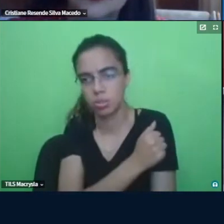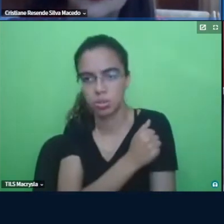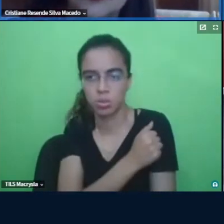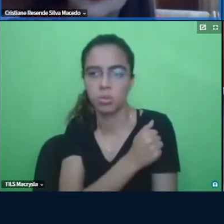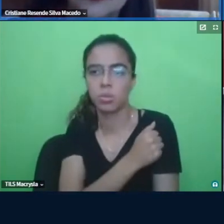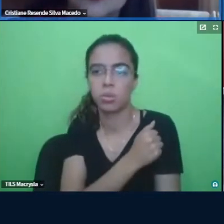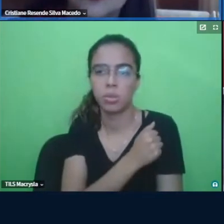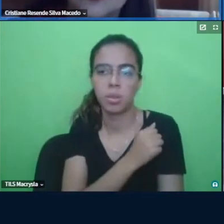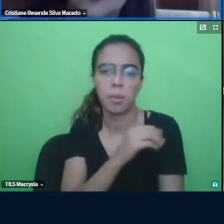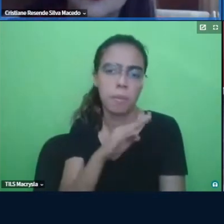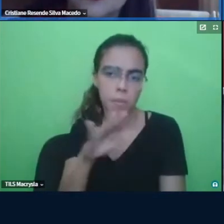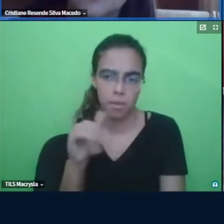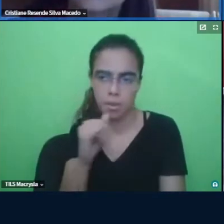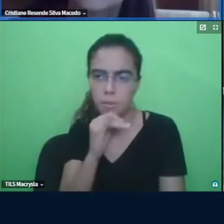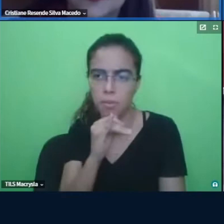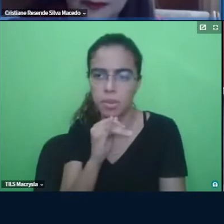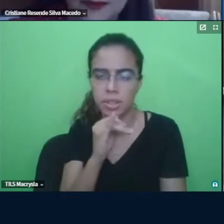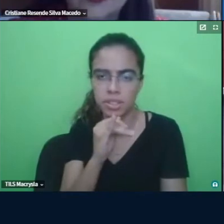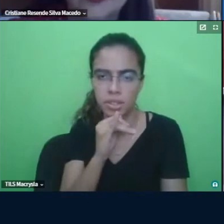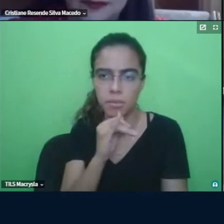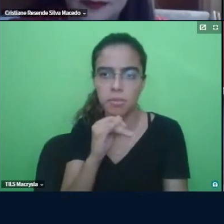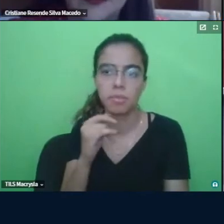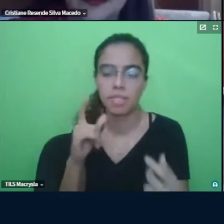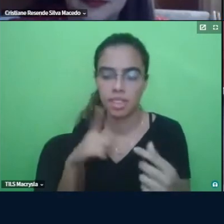dar ou muita atenção ou não atenção